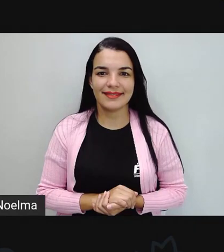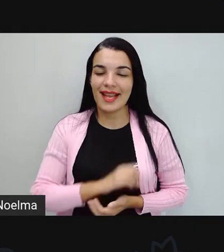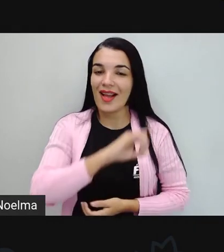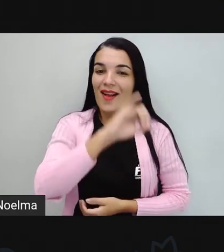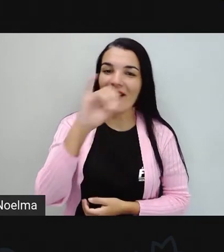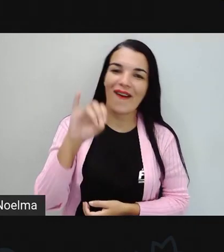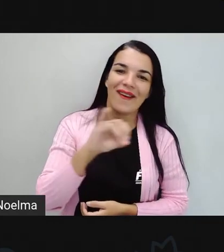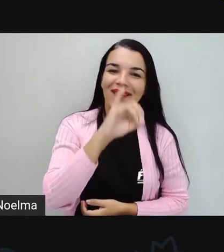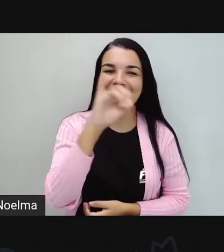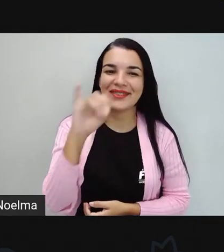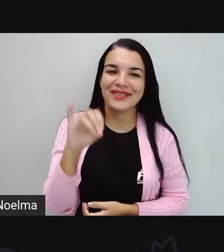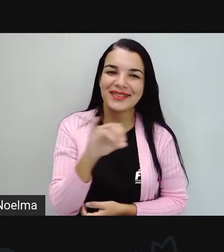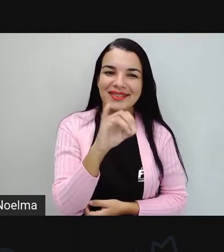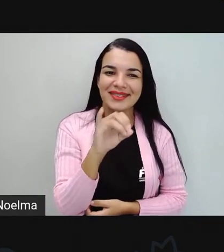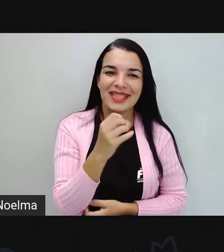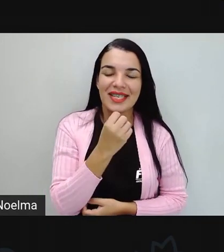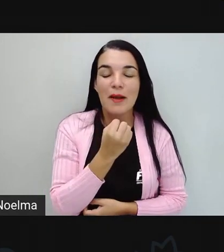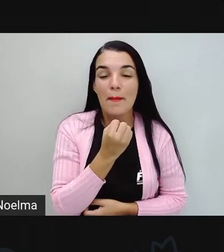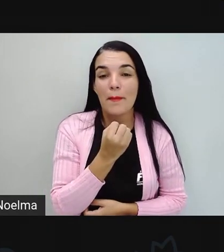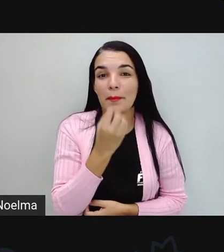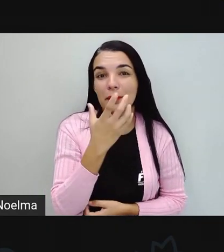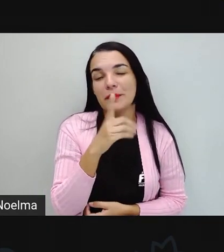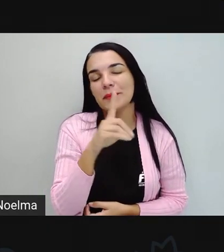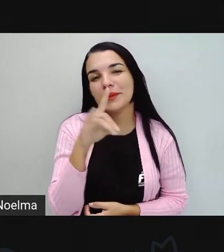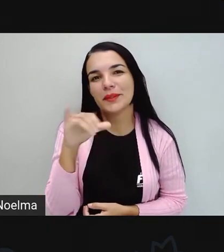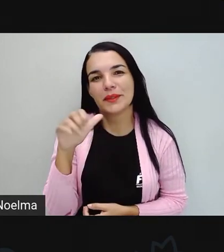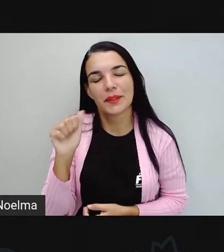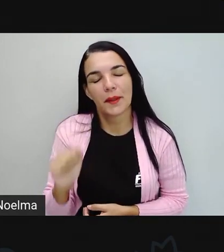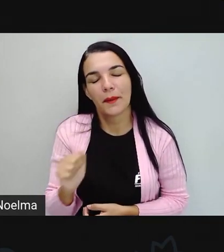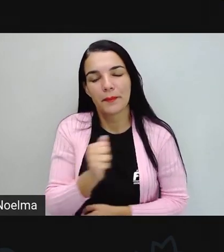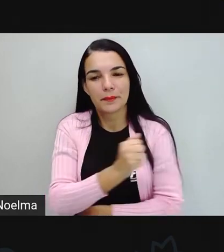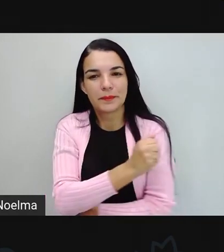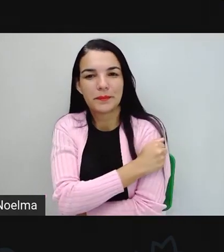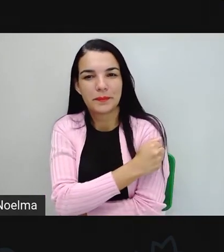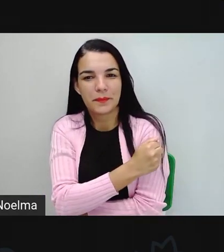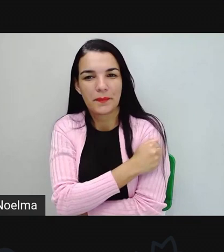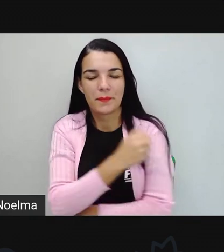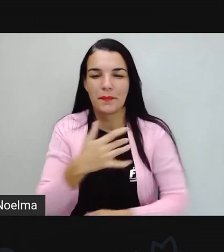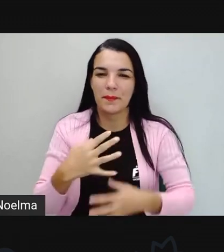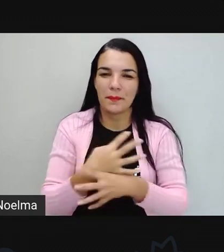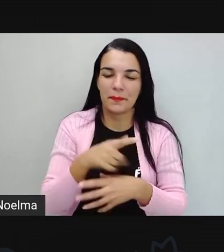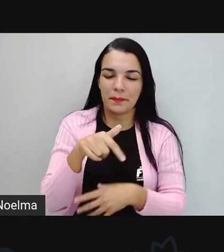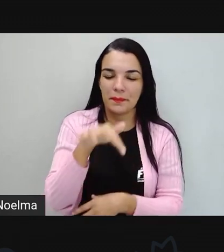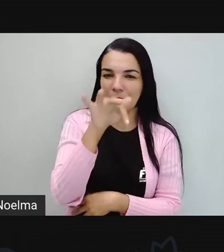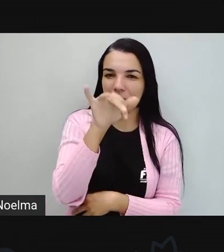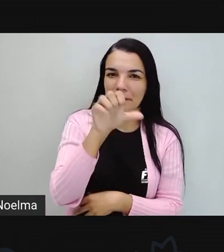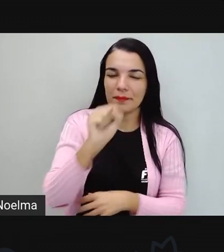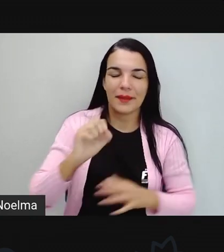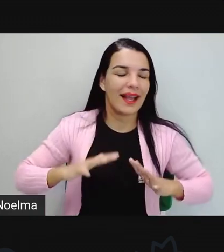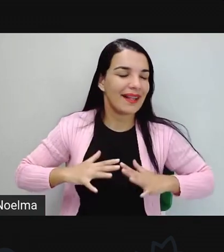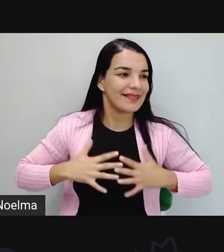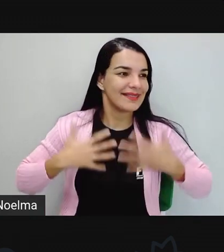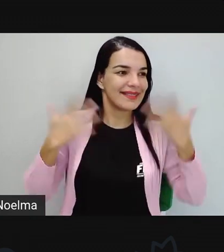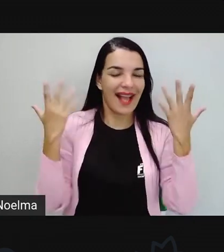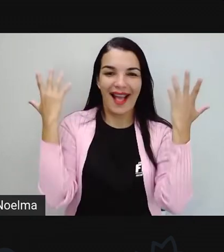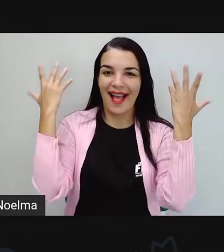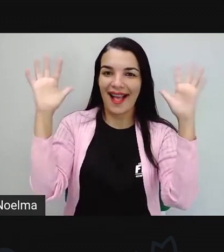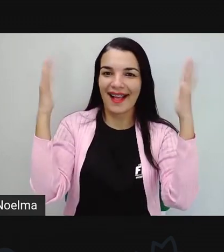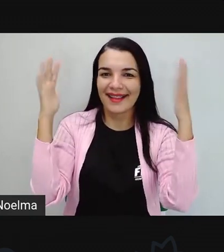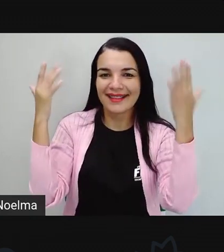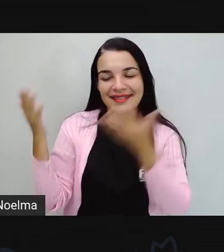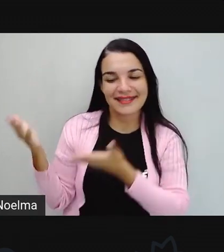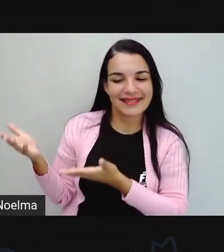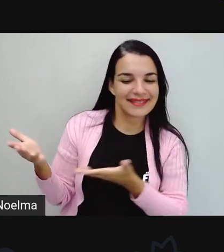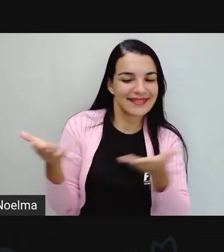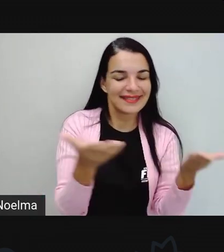Olá, meus amores, meus amados alunos da cidade-feira de Santana. É com enorme alegria que a gente recebe vocês aqui